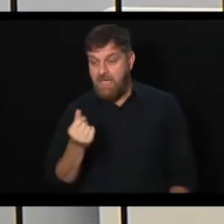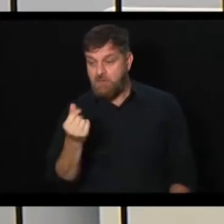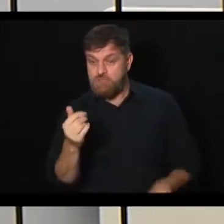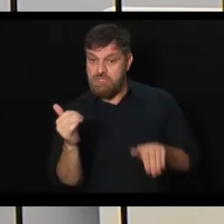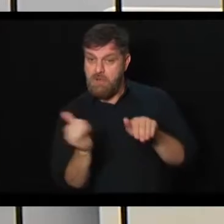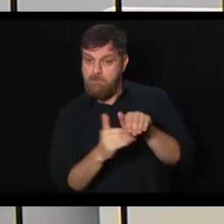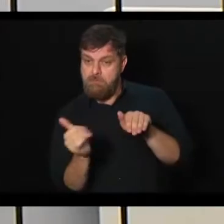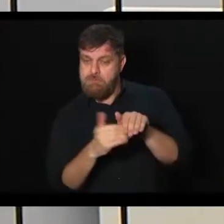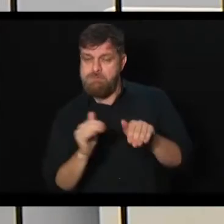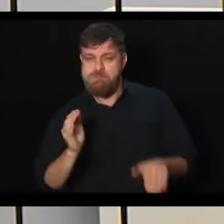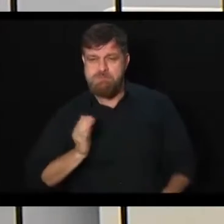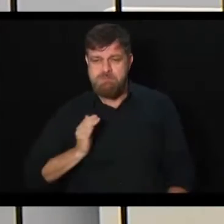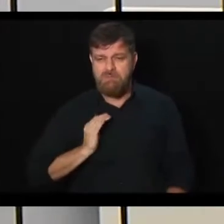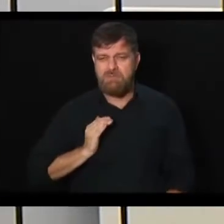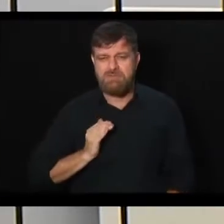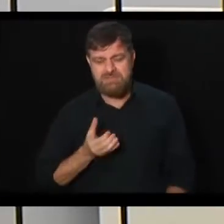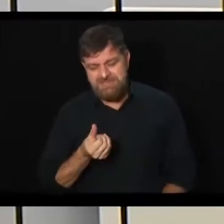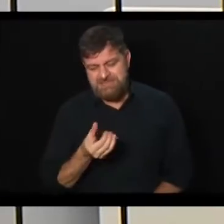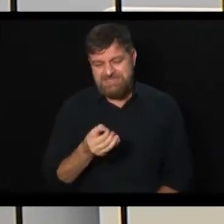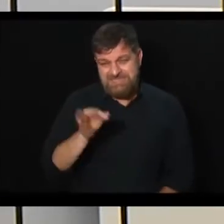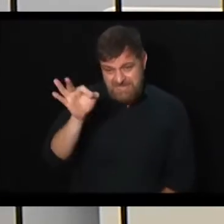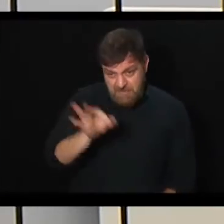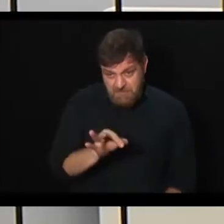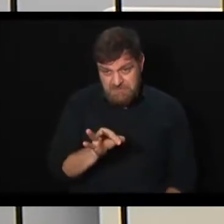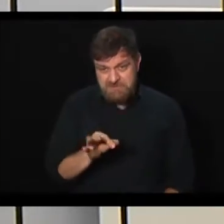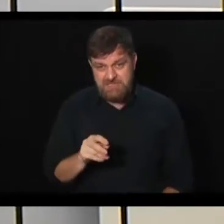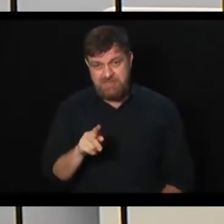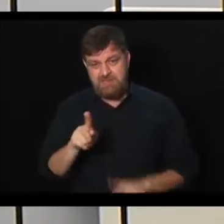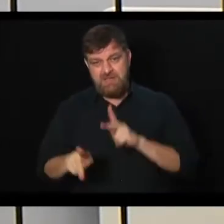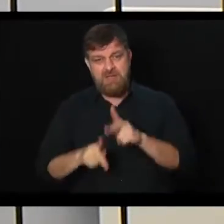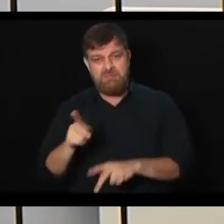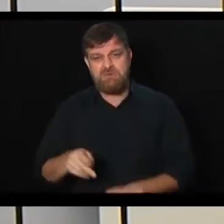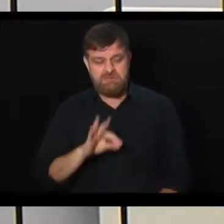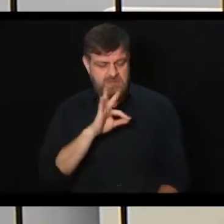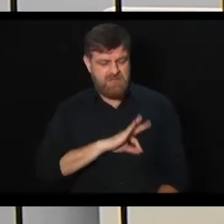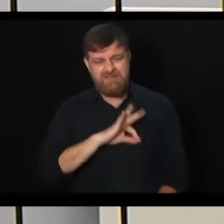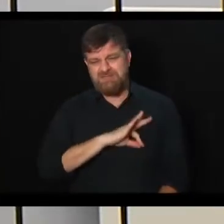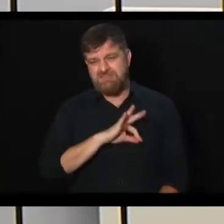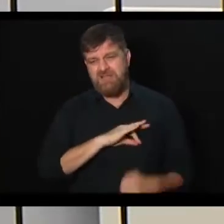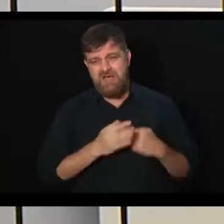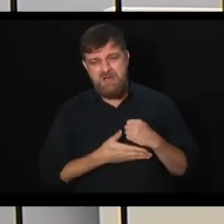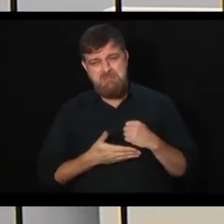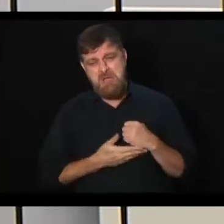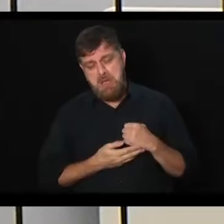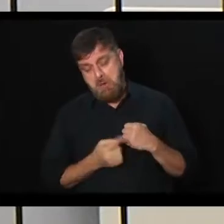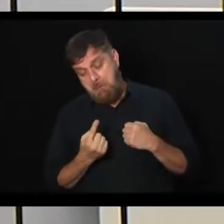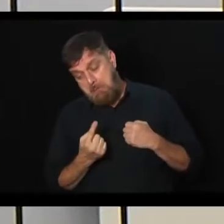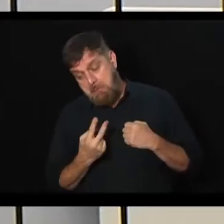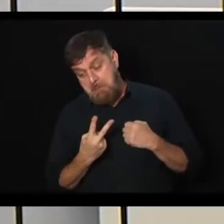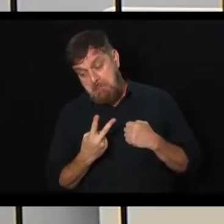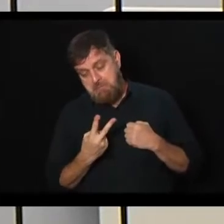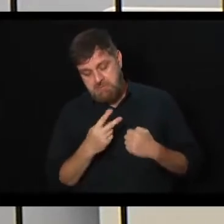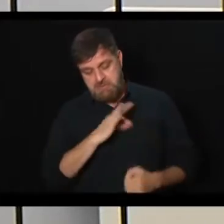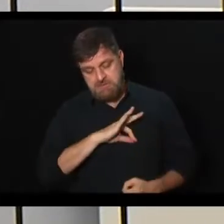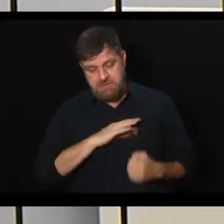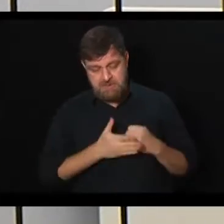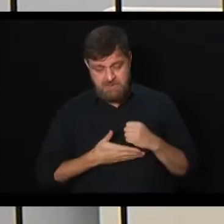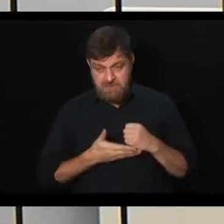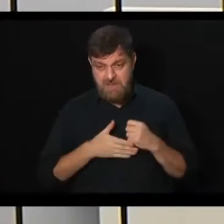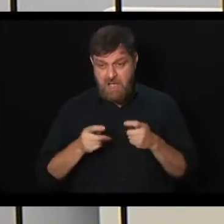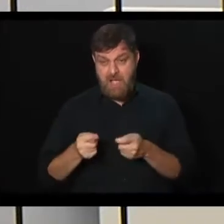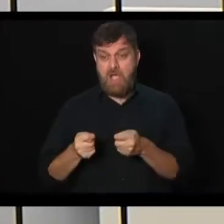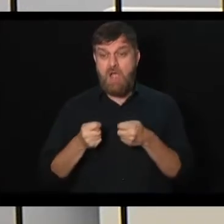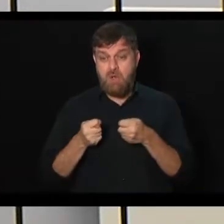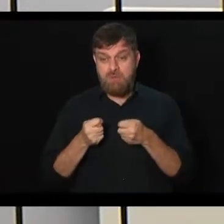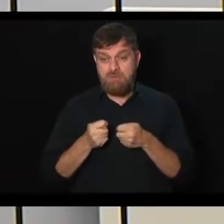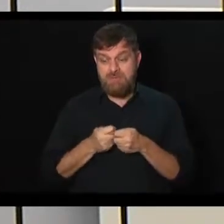O regime geral, cerca de 60% das pessoas aposentam com um ou dois salários mínimos. Então, a maior economia do governo vai ser sobre aqueles que